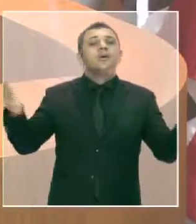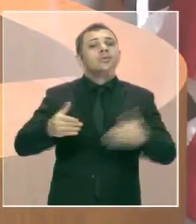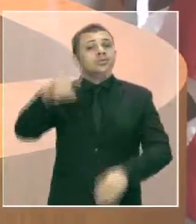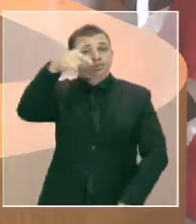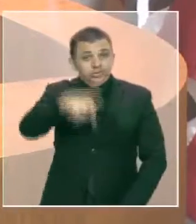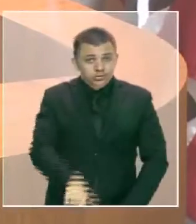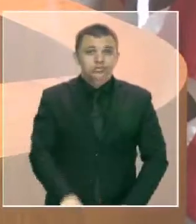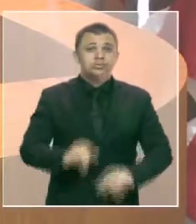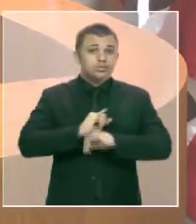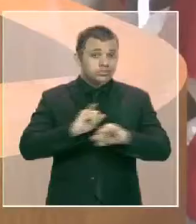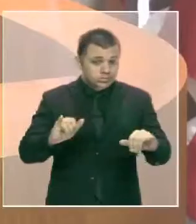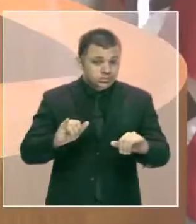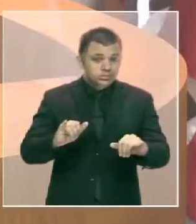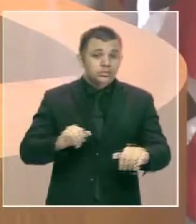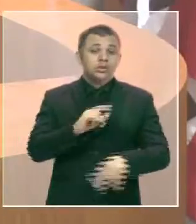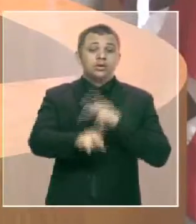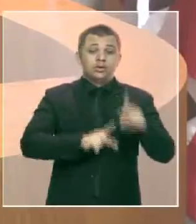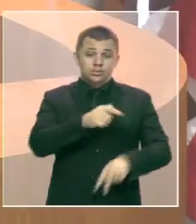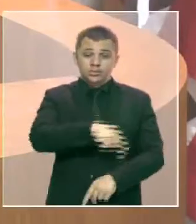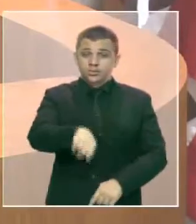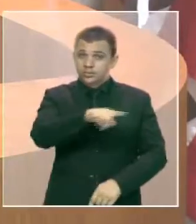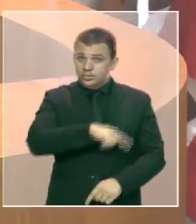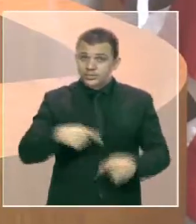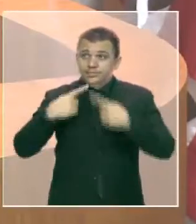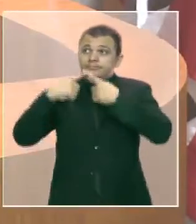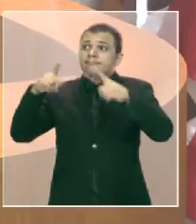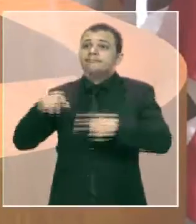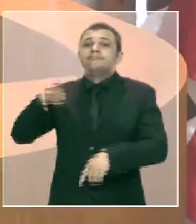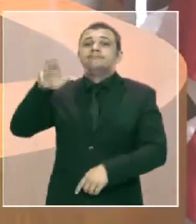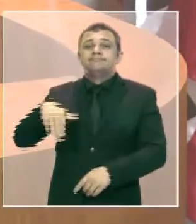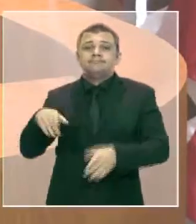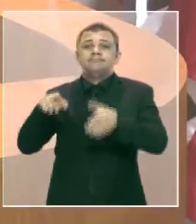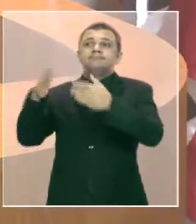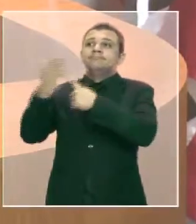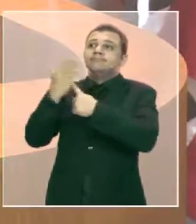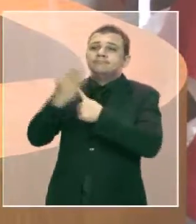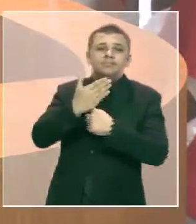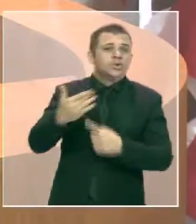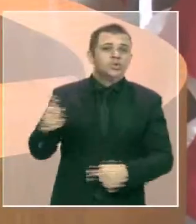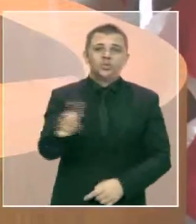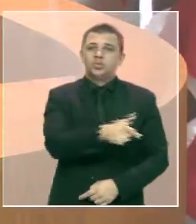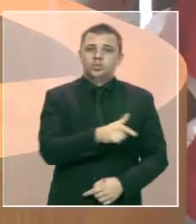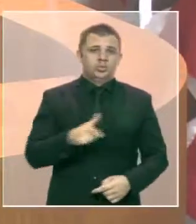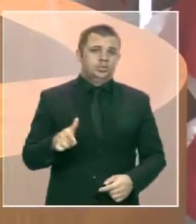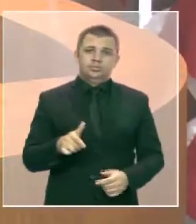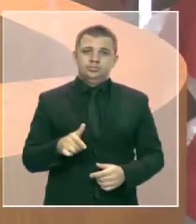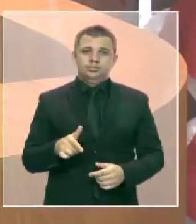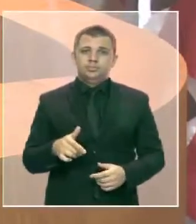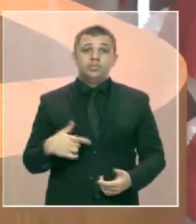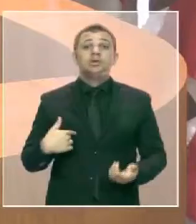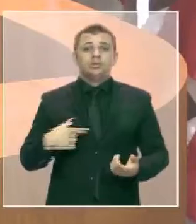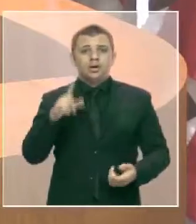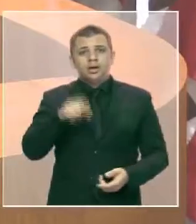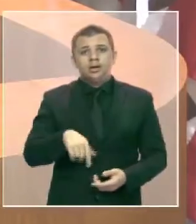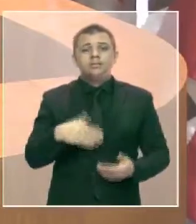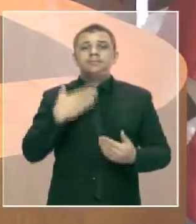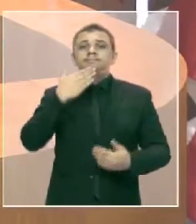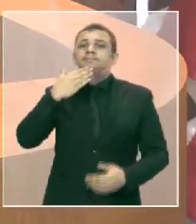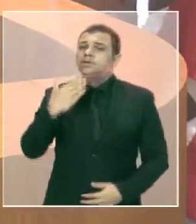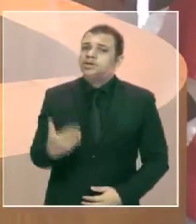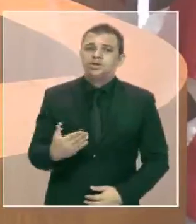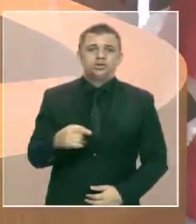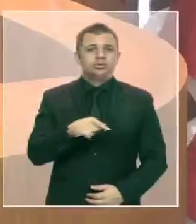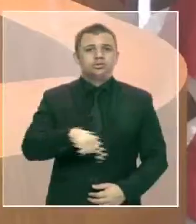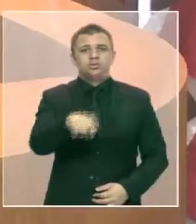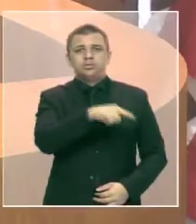e senhores deputados, é um apelo dramático da população, das imediações da cidade